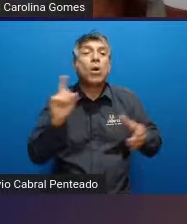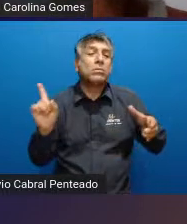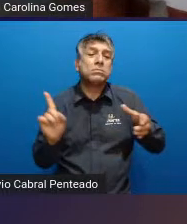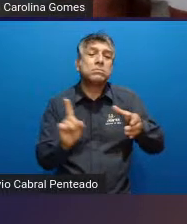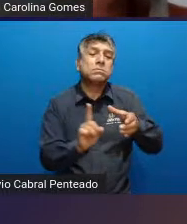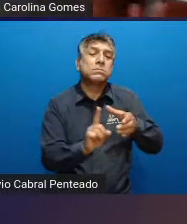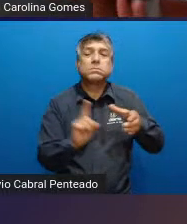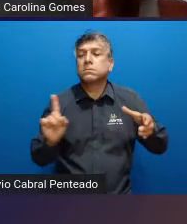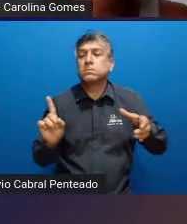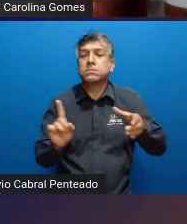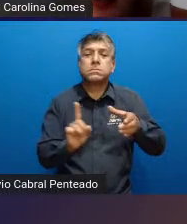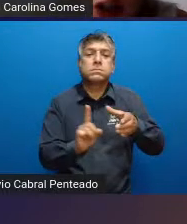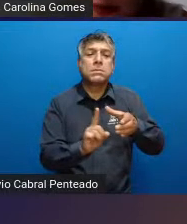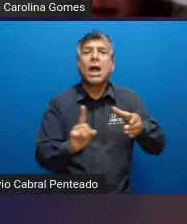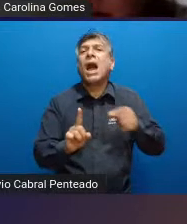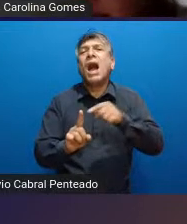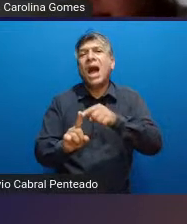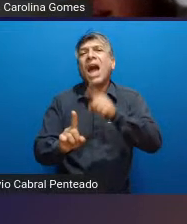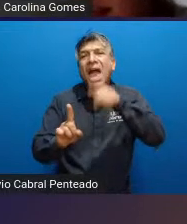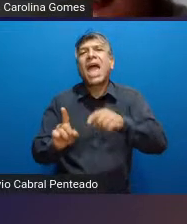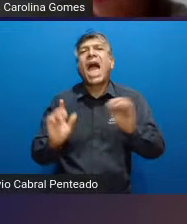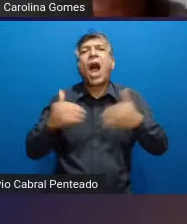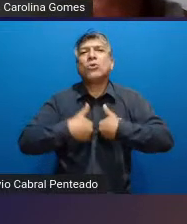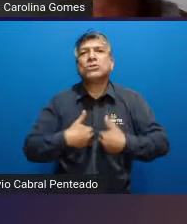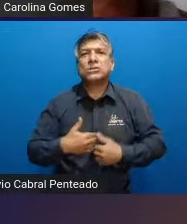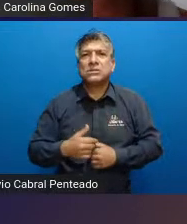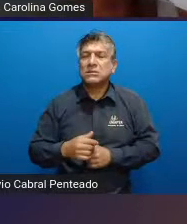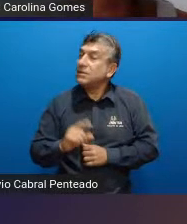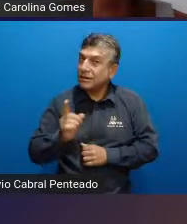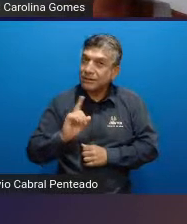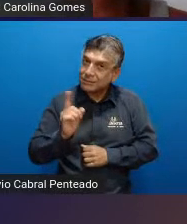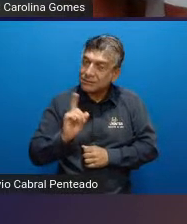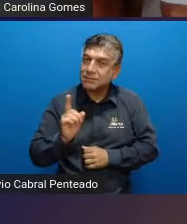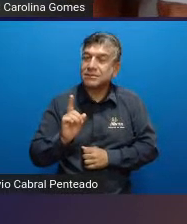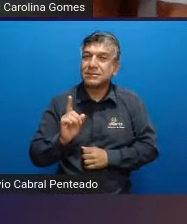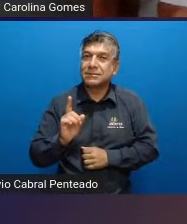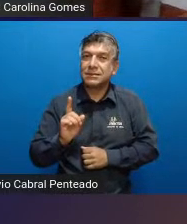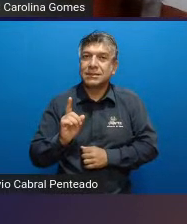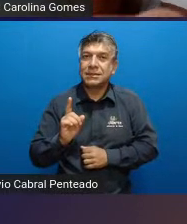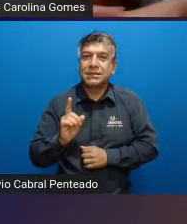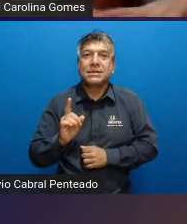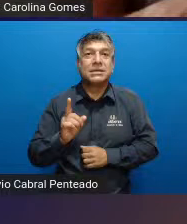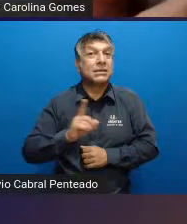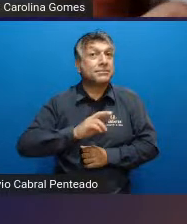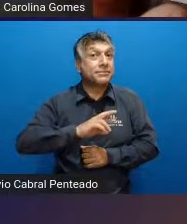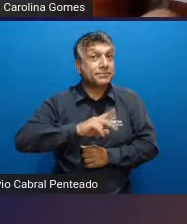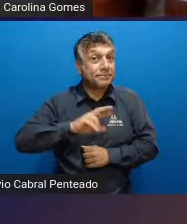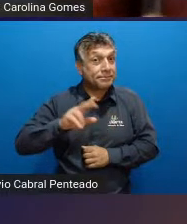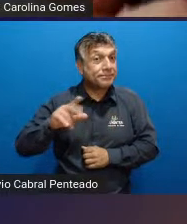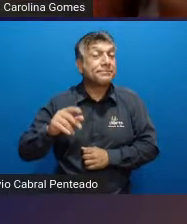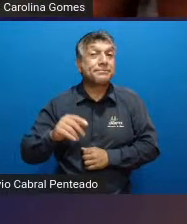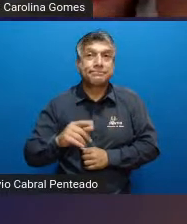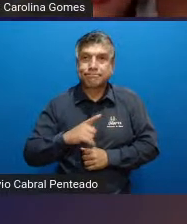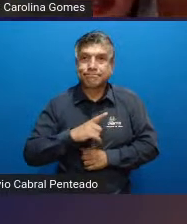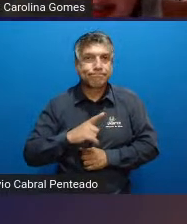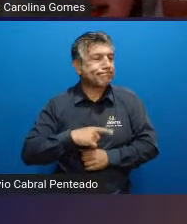a característica única do autismo ele não gosta que ninguém chegue perto dele não é assim pessoal a gente pode citar que olha